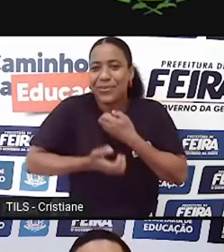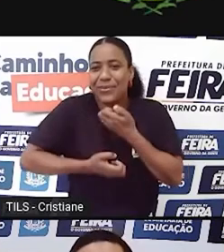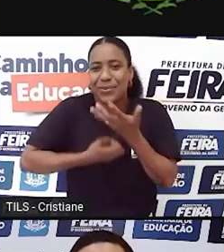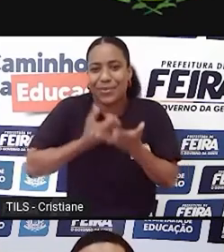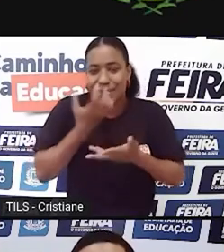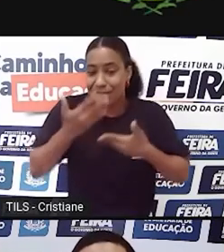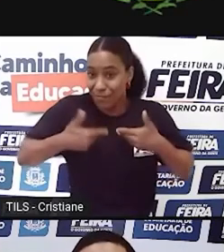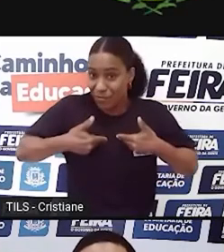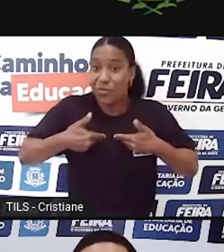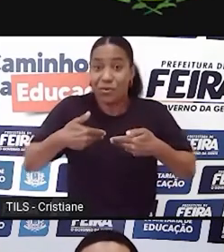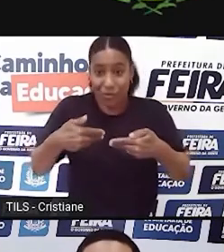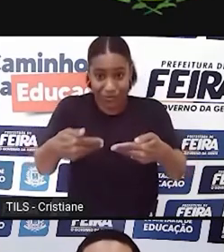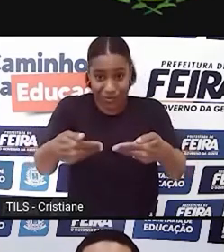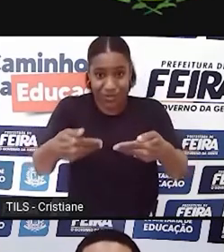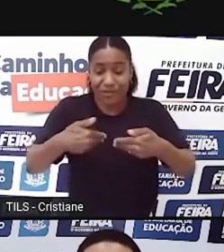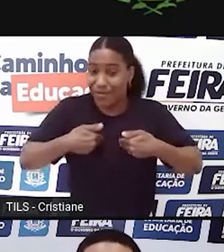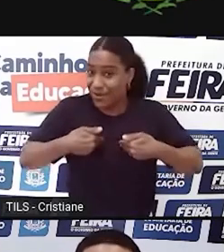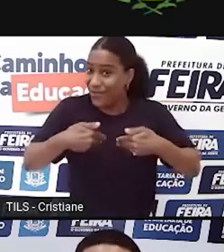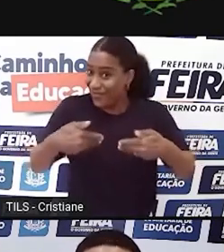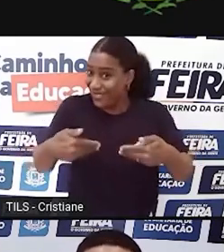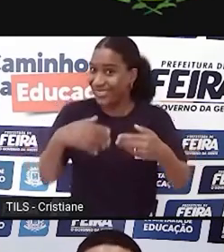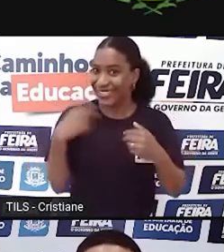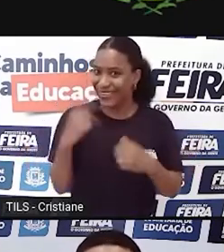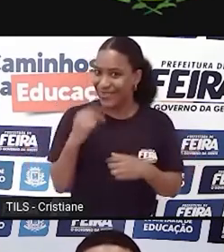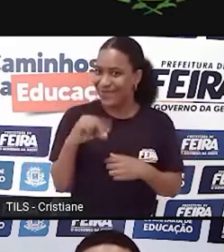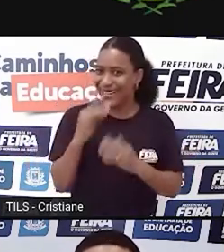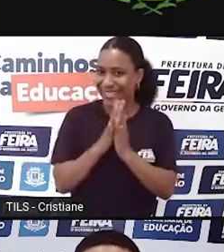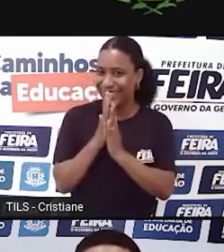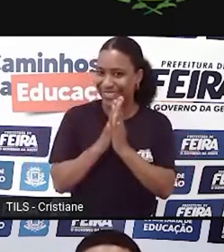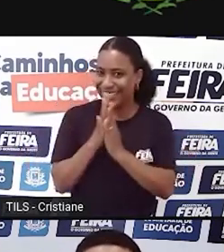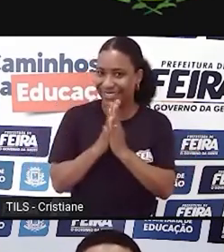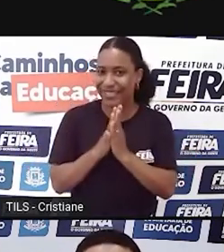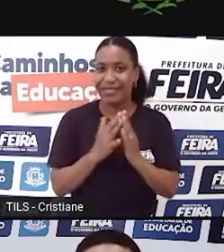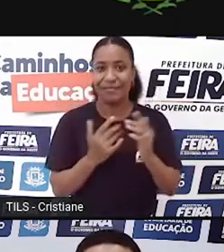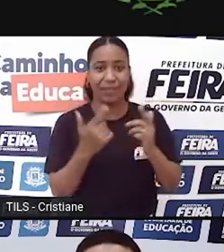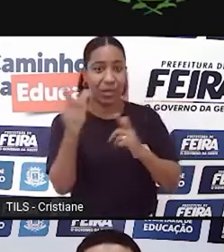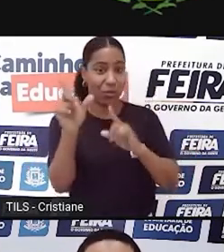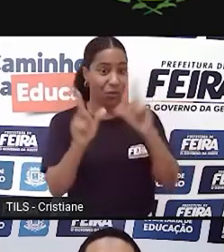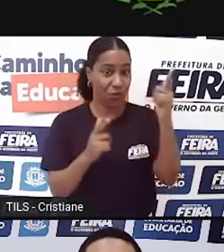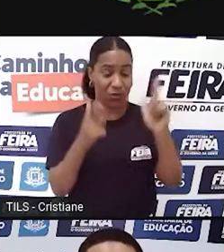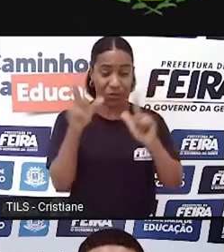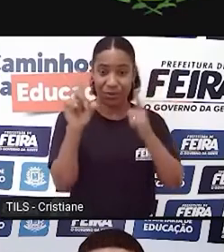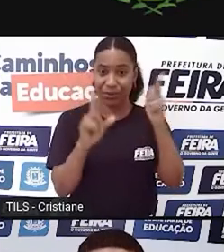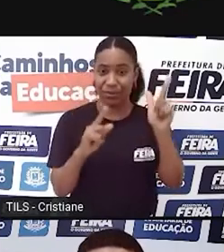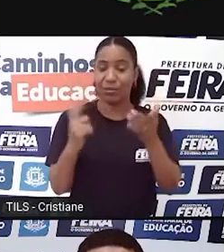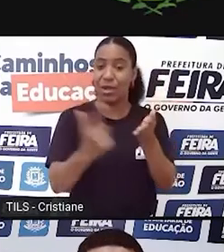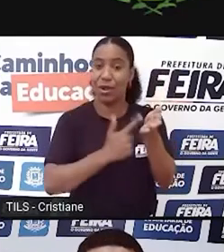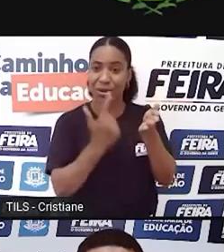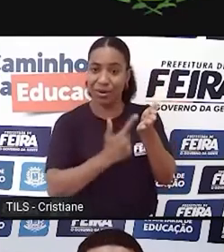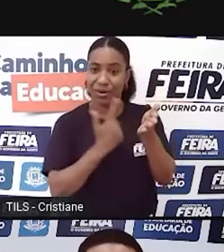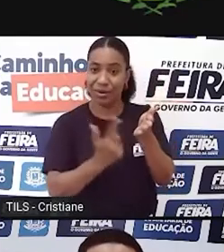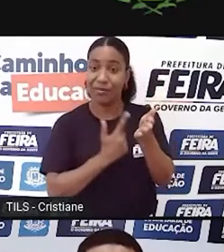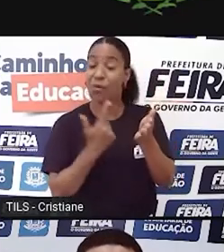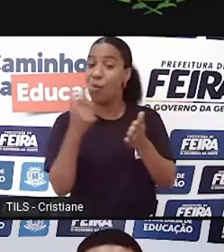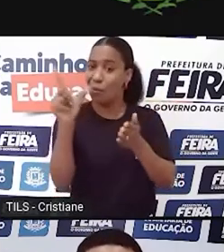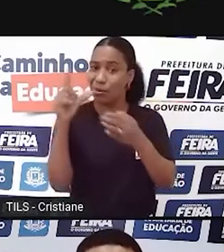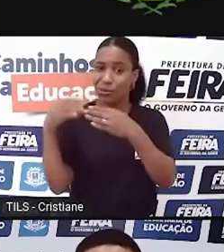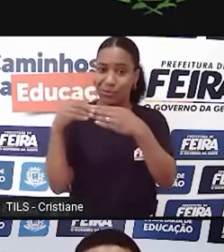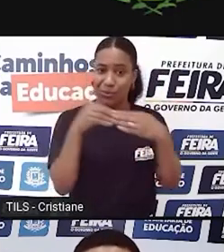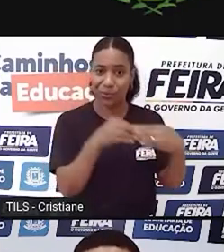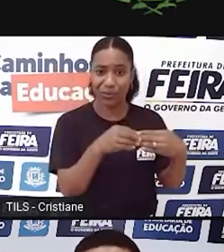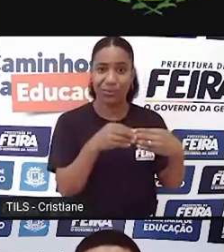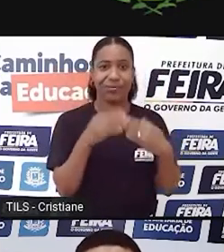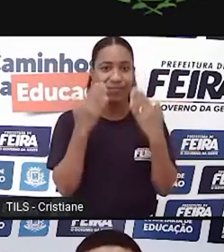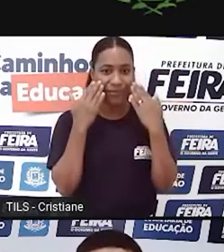porque eu sempre estarei presente, né? Gostaria de falar sobre outras obras, trouxe aqui algumas. Aqui, por exemplo,